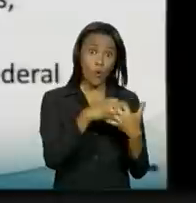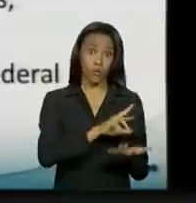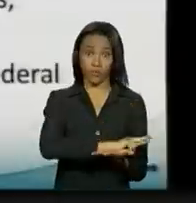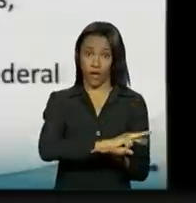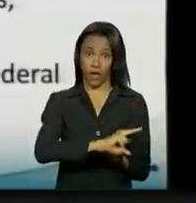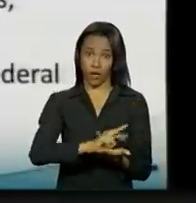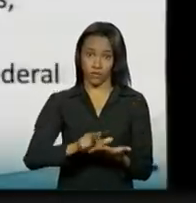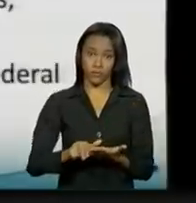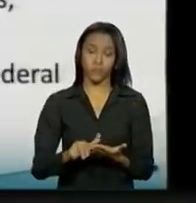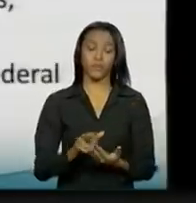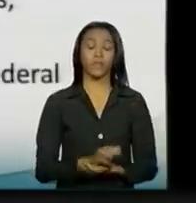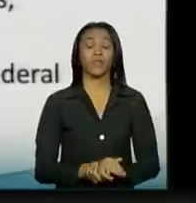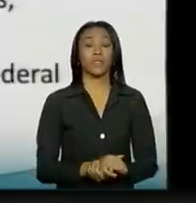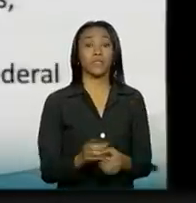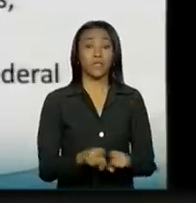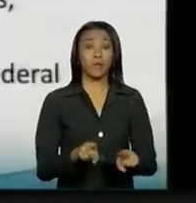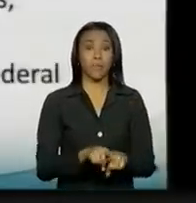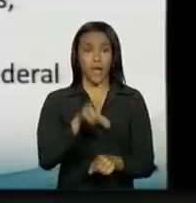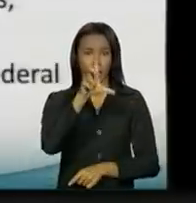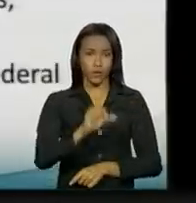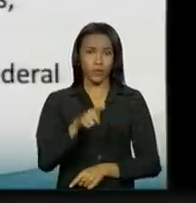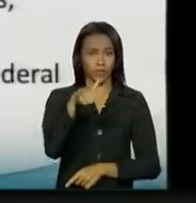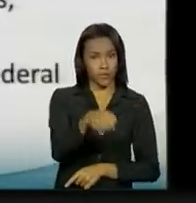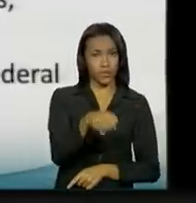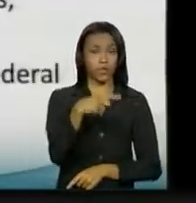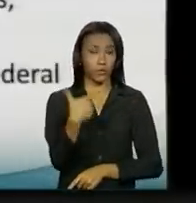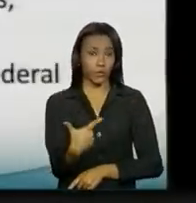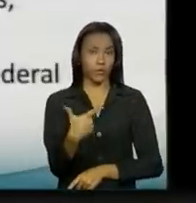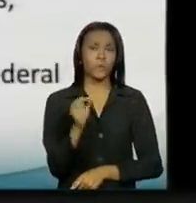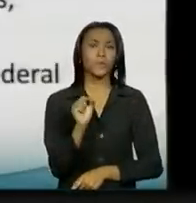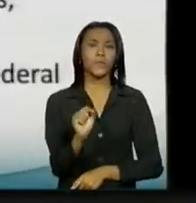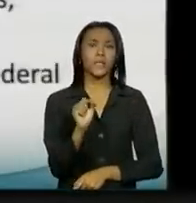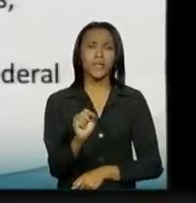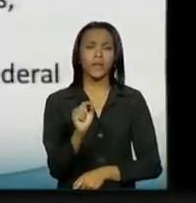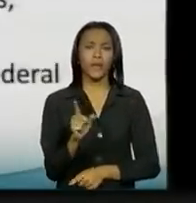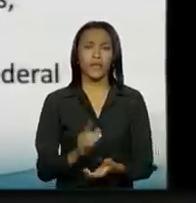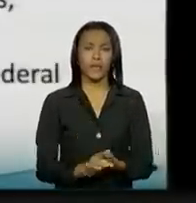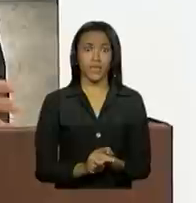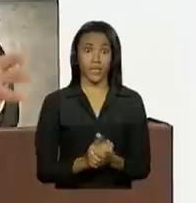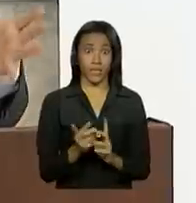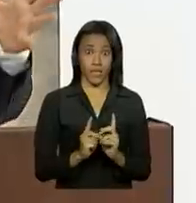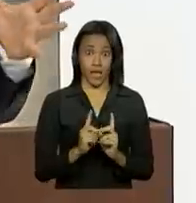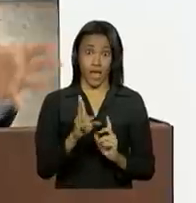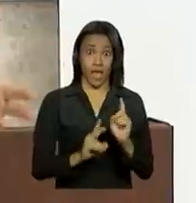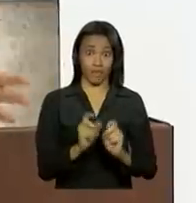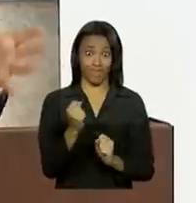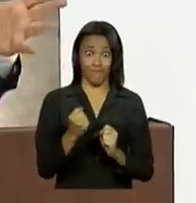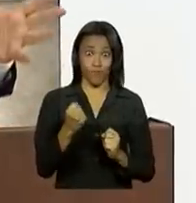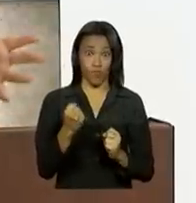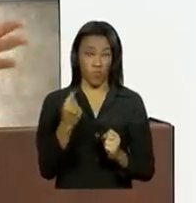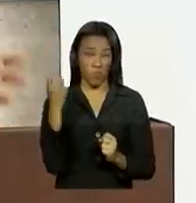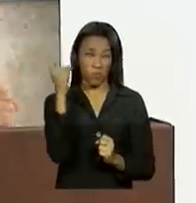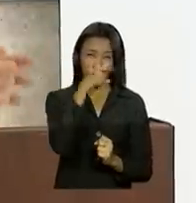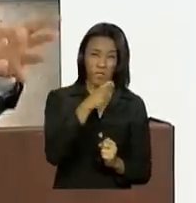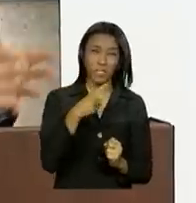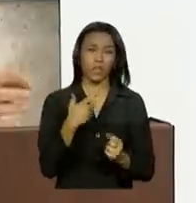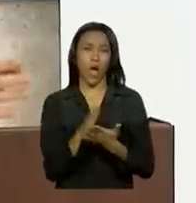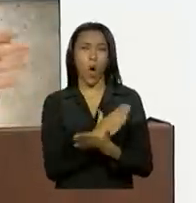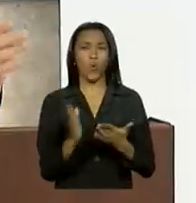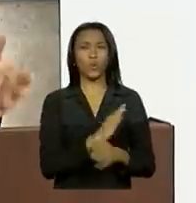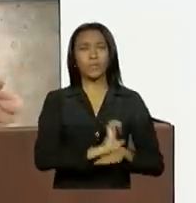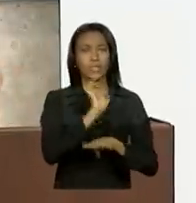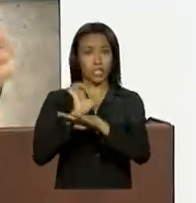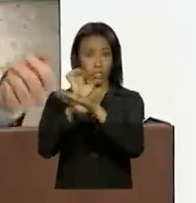finalmente, a Resolução 72, que é aquela que inibe a guerra dos portos, onde alguns estados